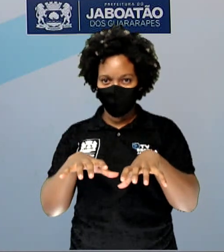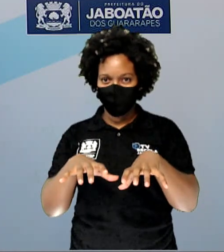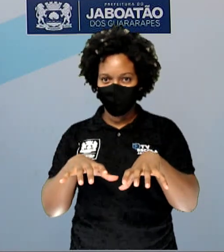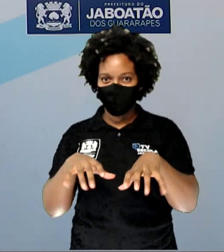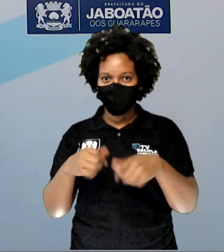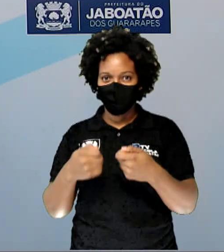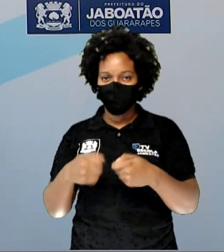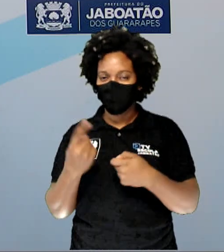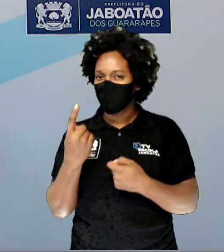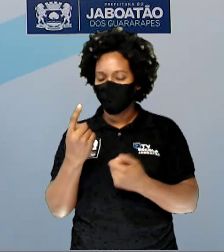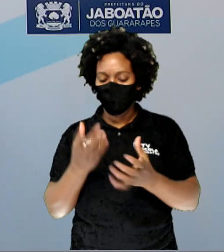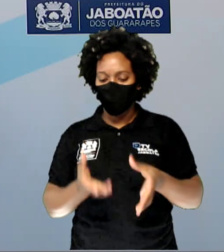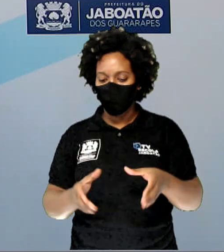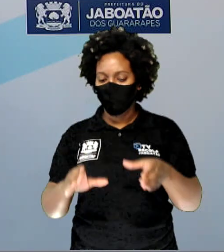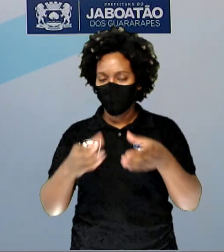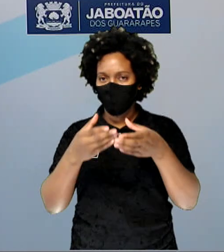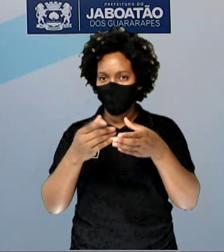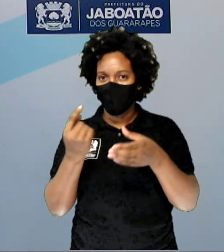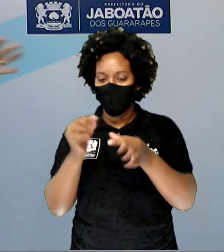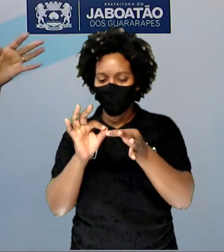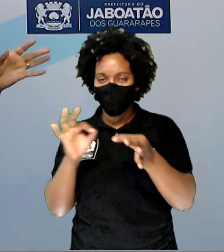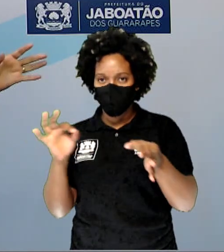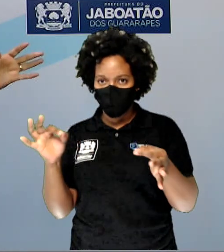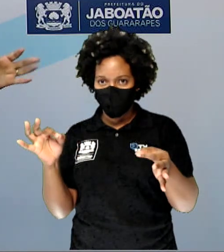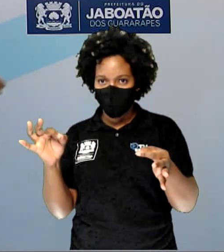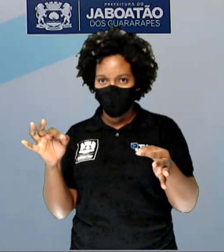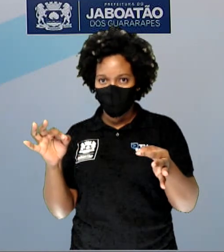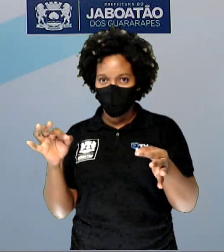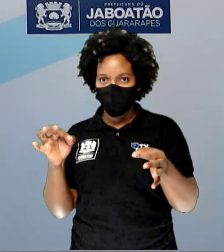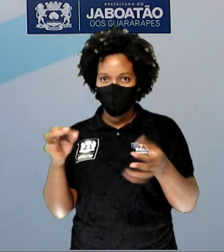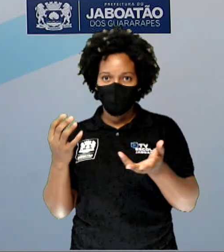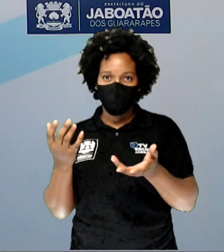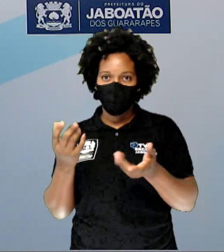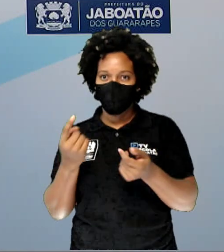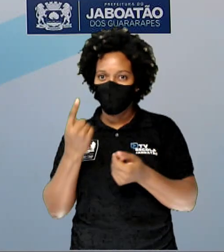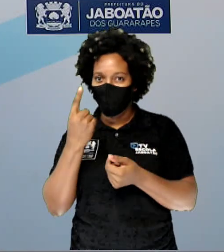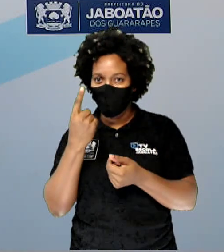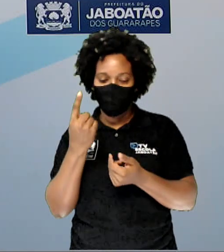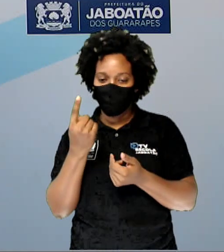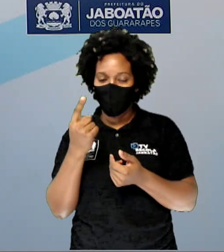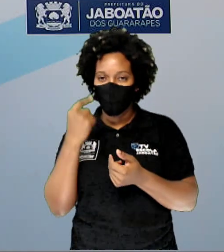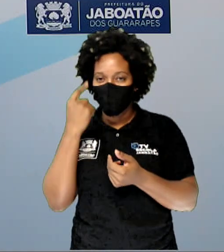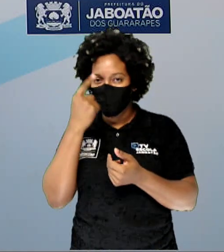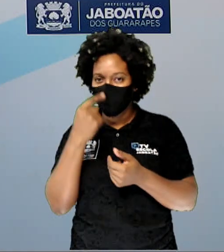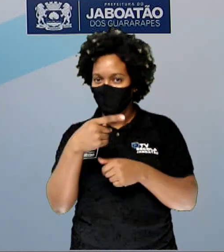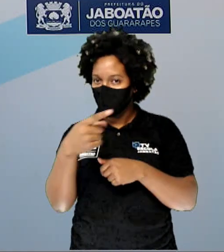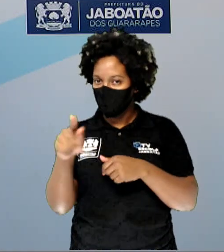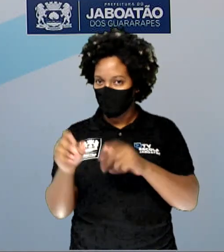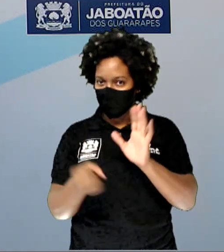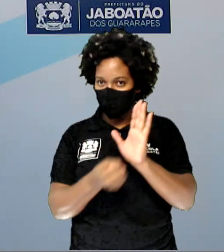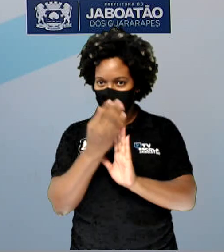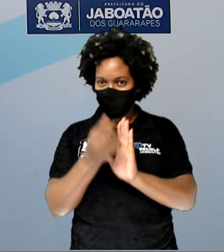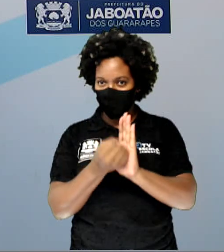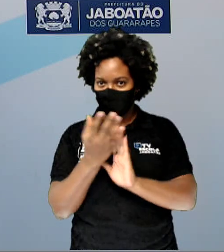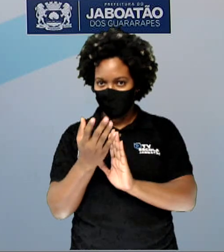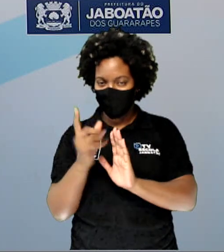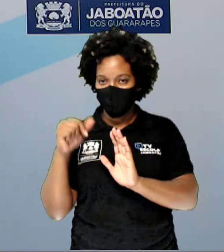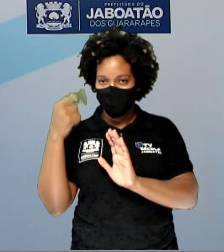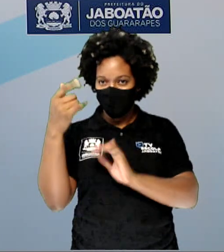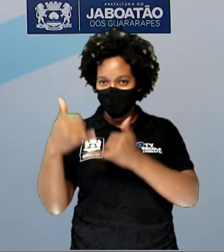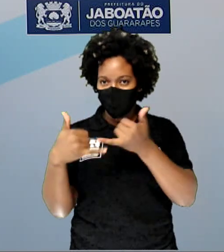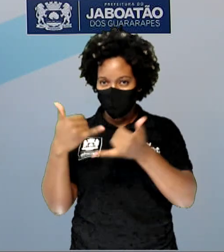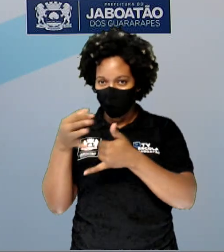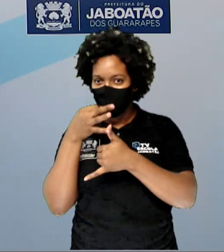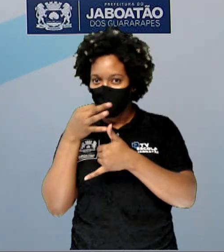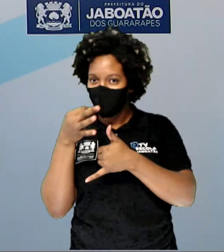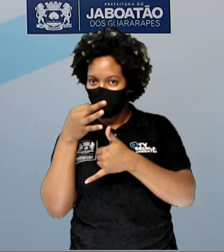precisar de uma garrafa, um barbante e um molhinho que vocês vão criar aí. Ok? Vamos para o próximo brinquedo, a próxima